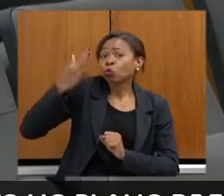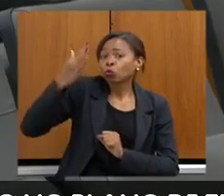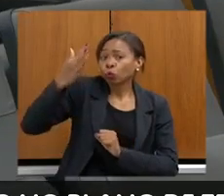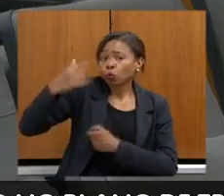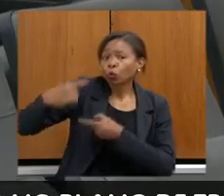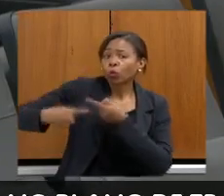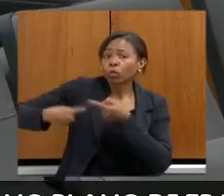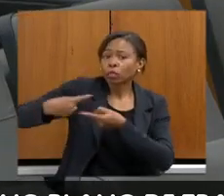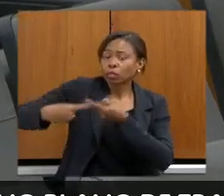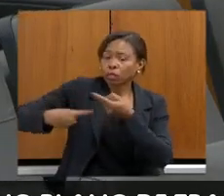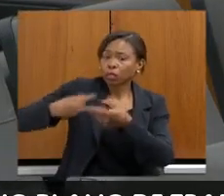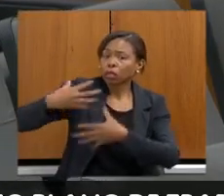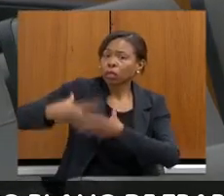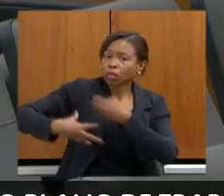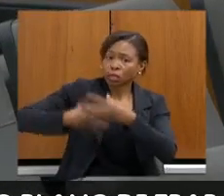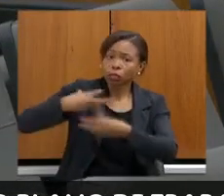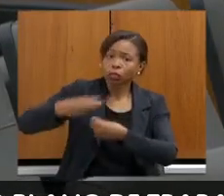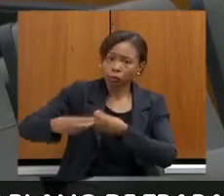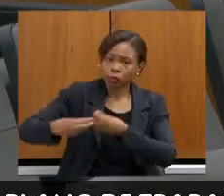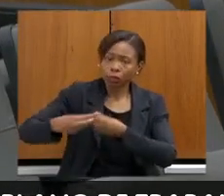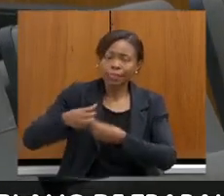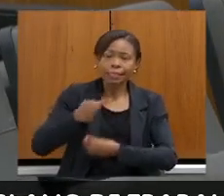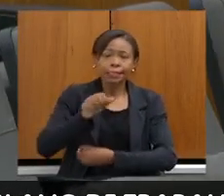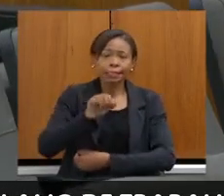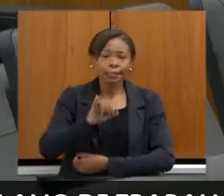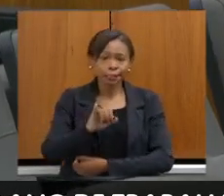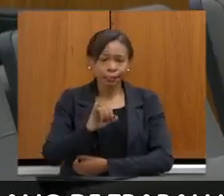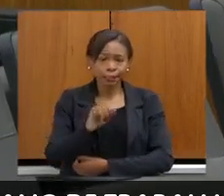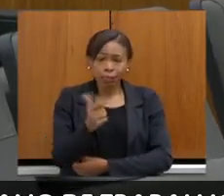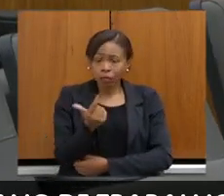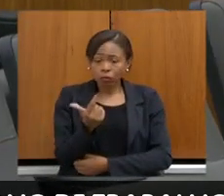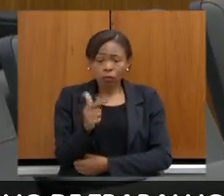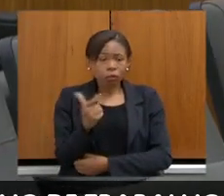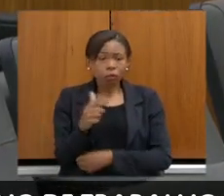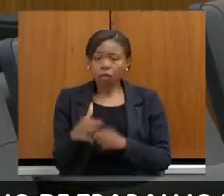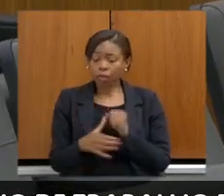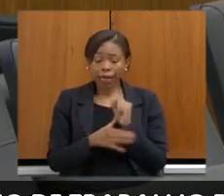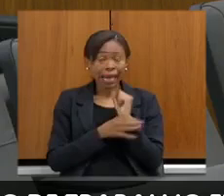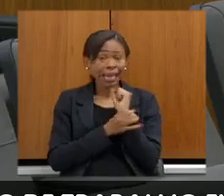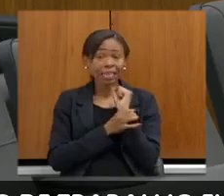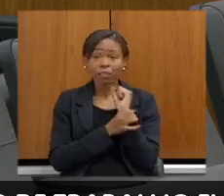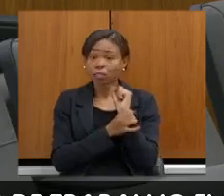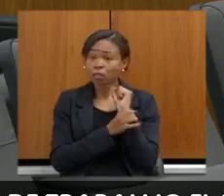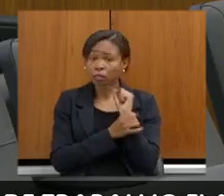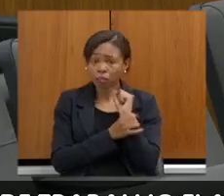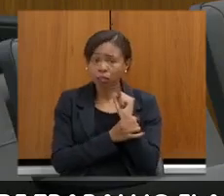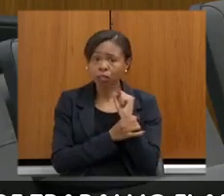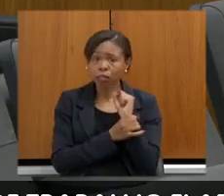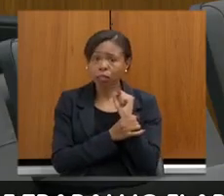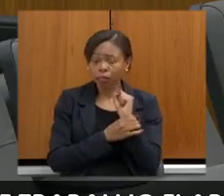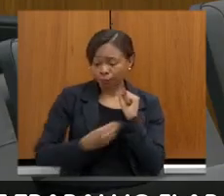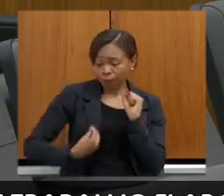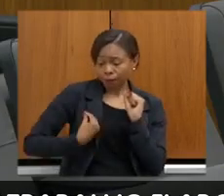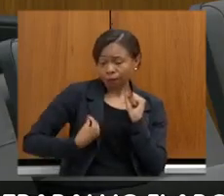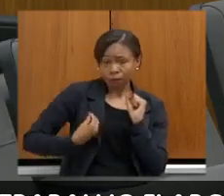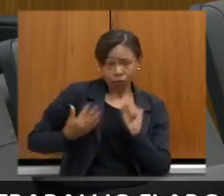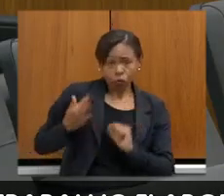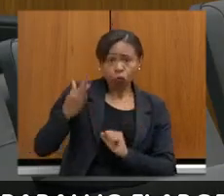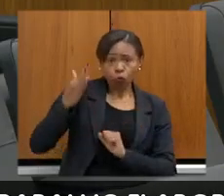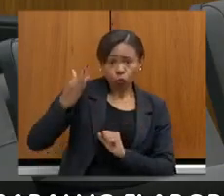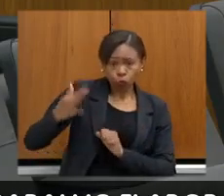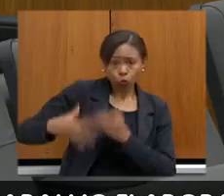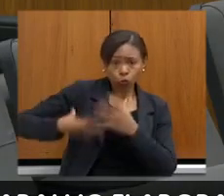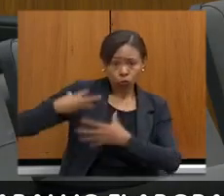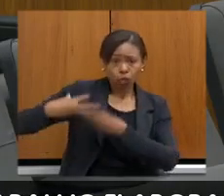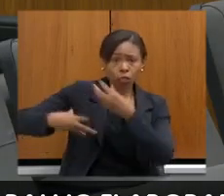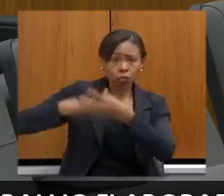Se nós não estivermos garantindo a sobrevivência das novas gerações, nós